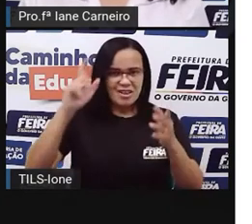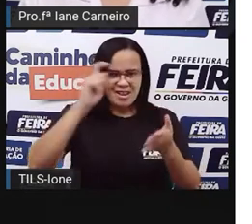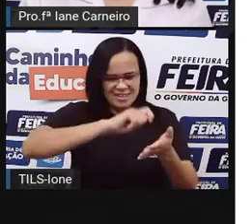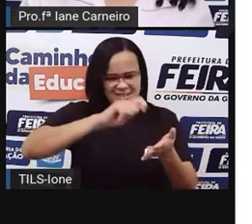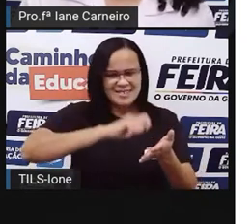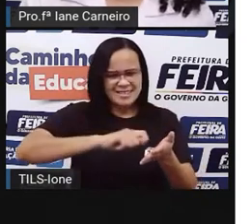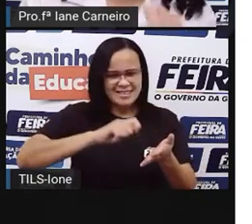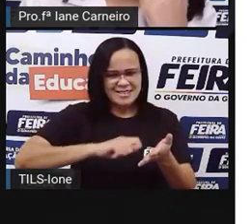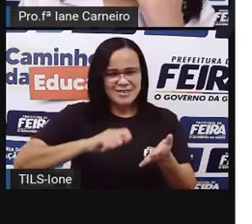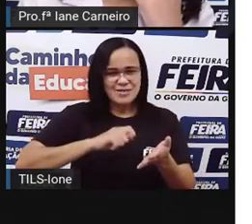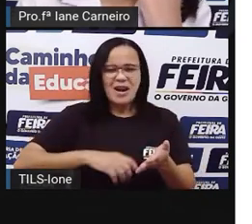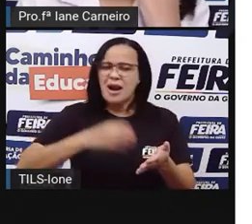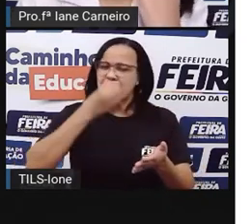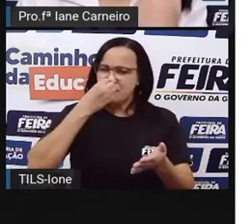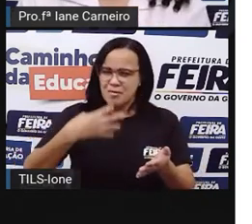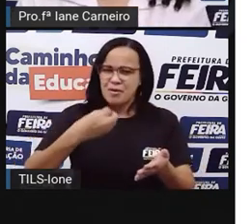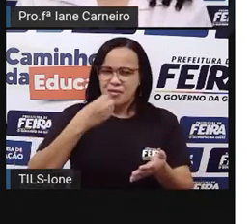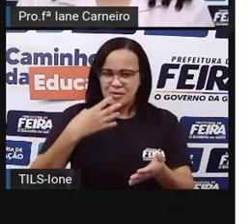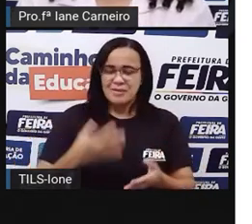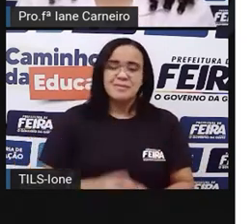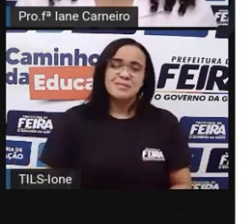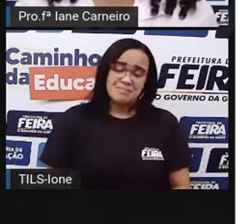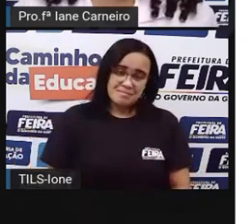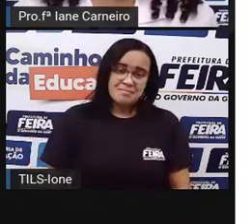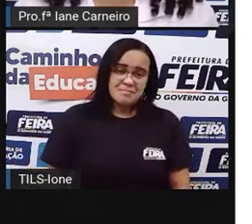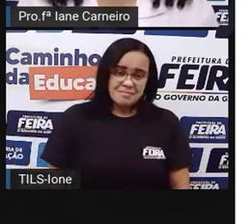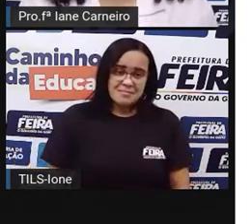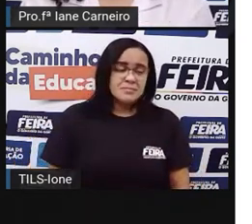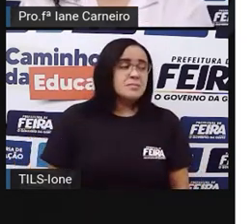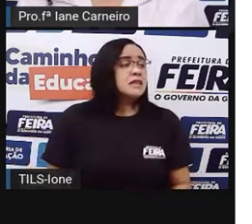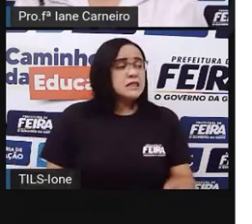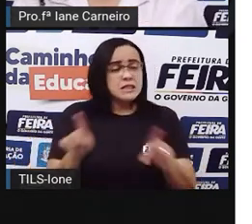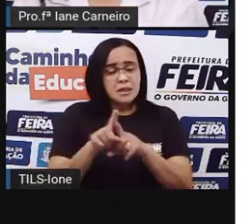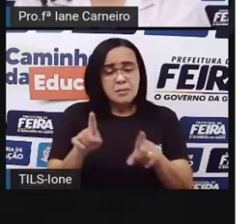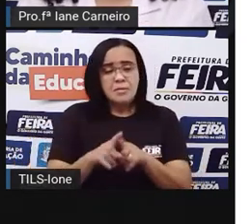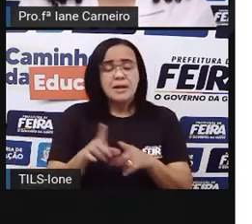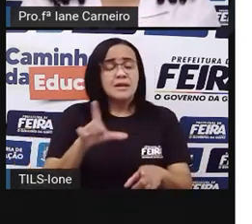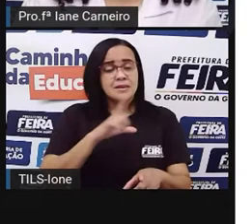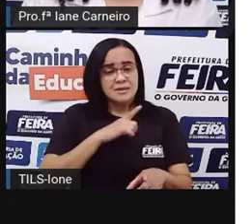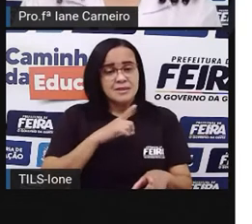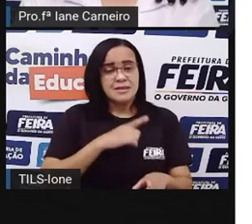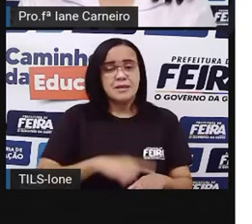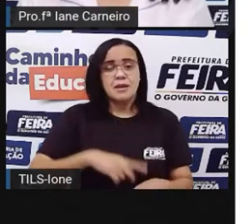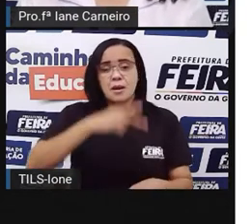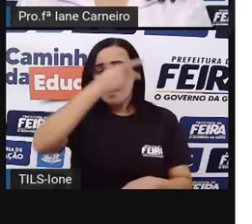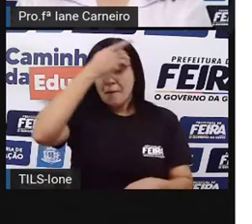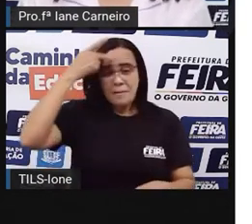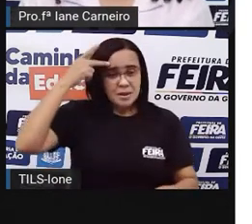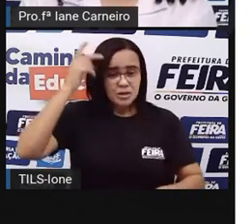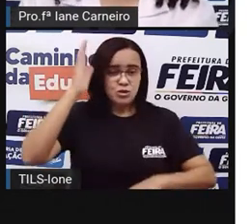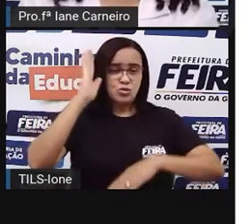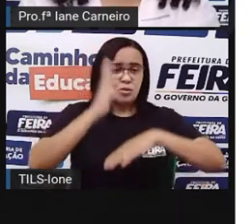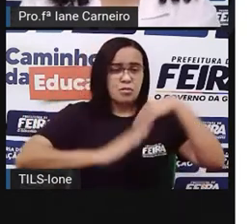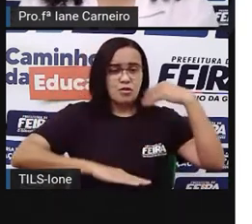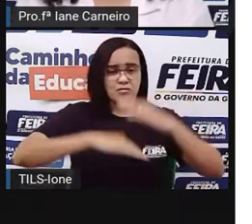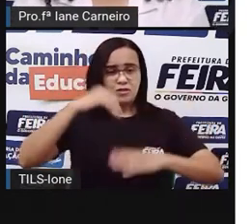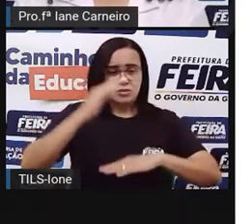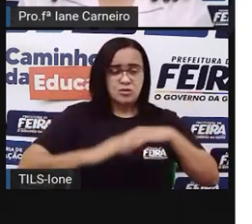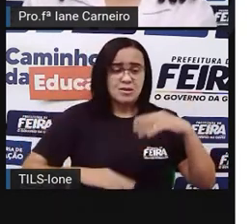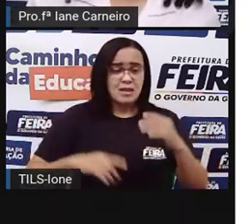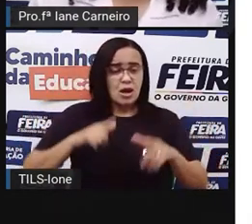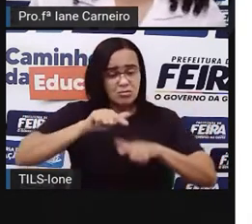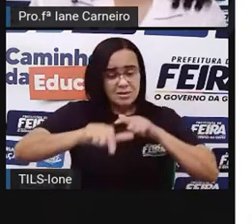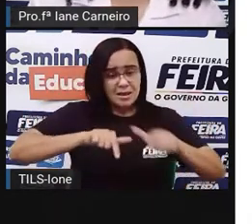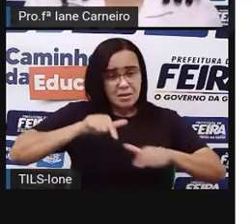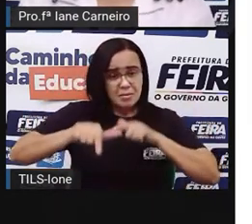além do calígrafo, Tem também os letreiristas, que são pessoas que fazem faixas, né? Hoje em dia,